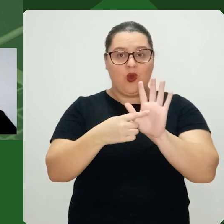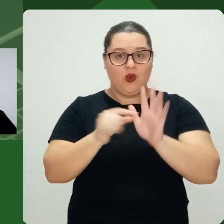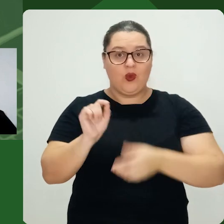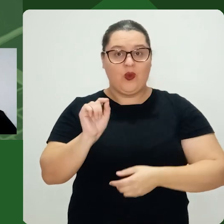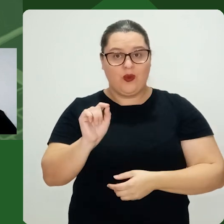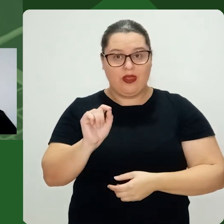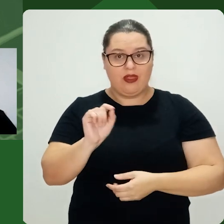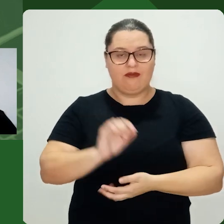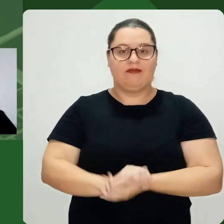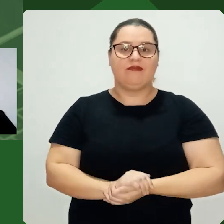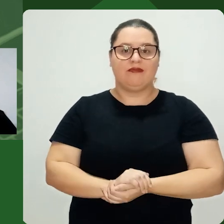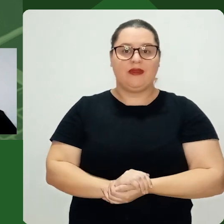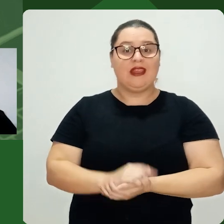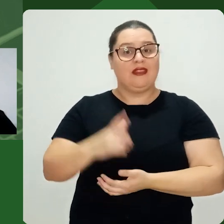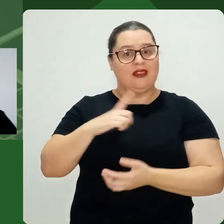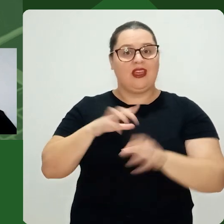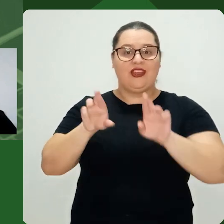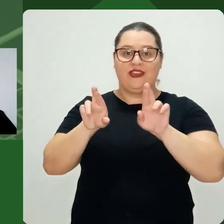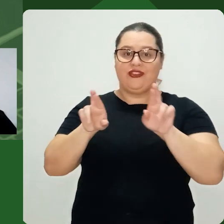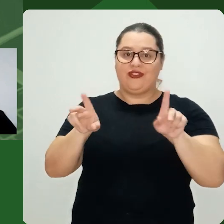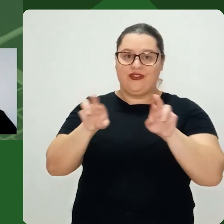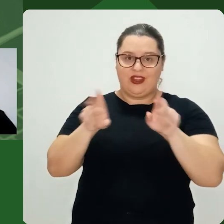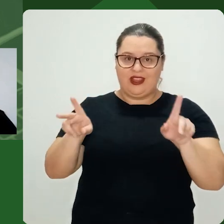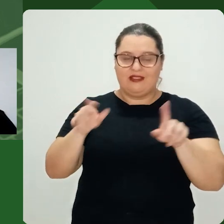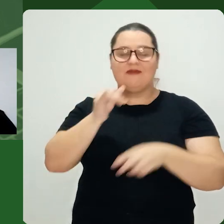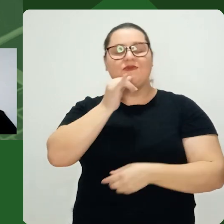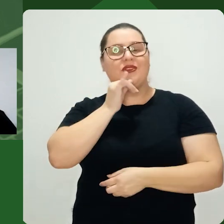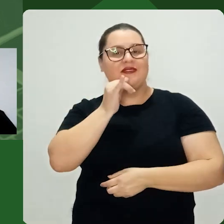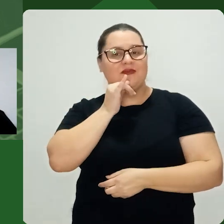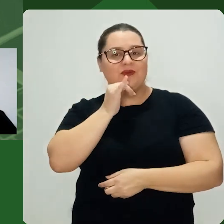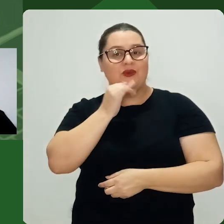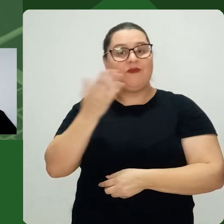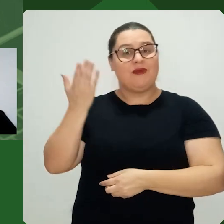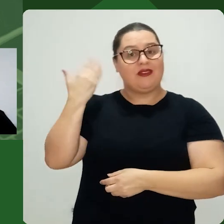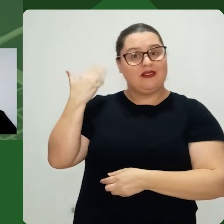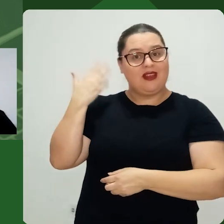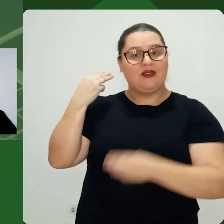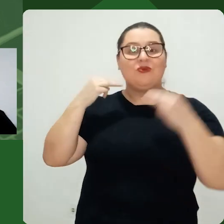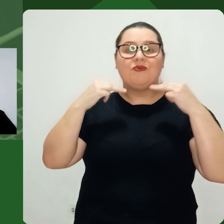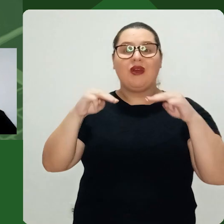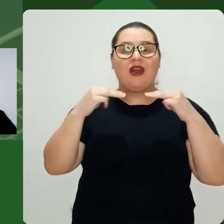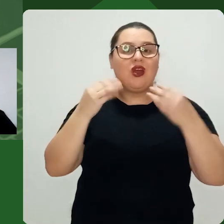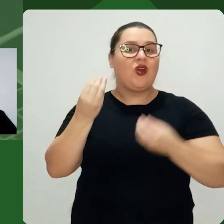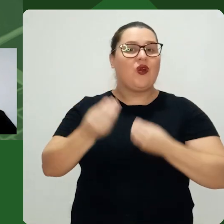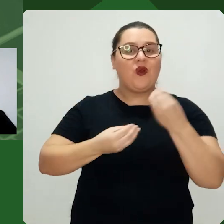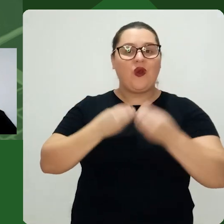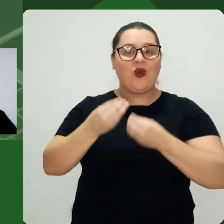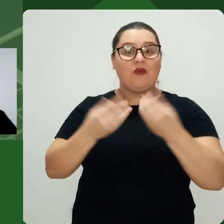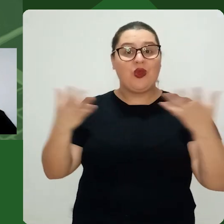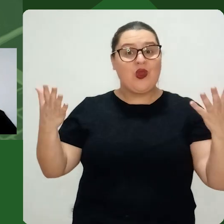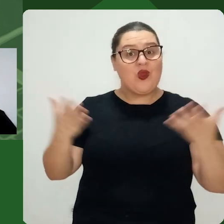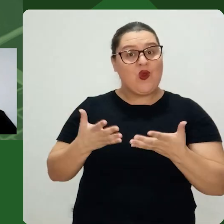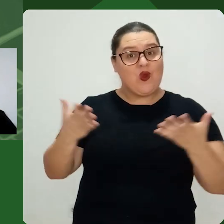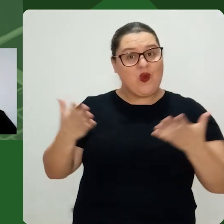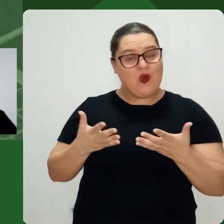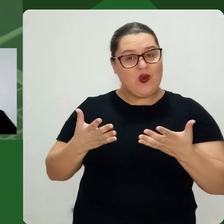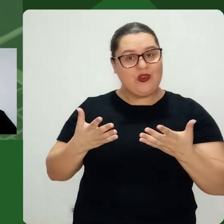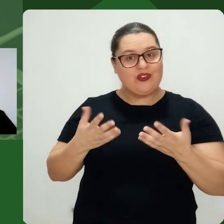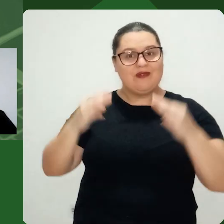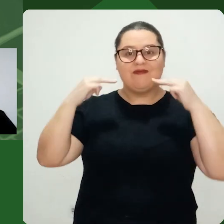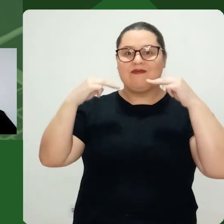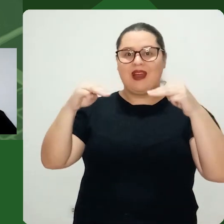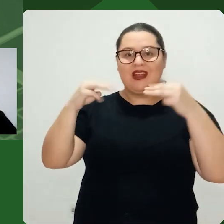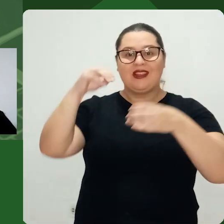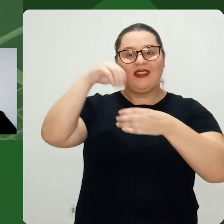mostra que a diferença De como era o marketing antes e como a gente vê o marketing